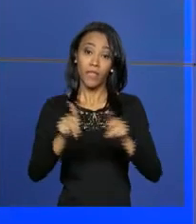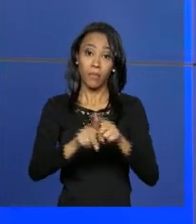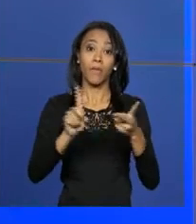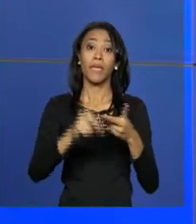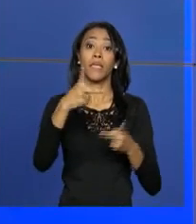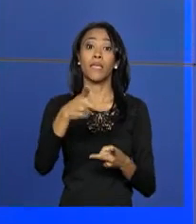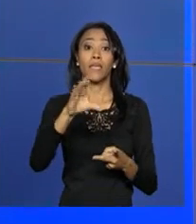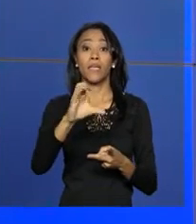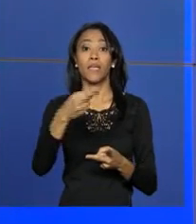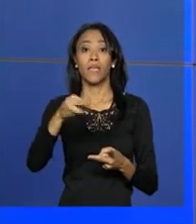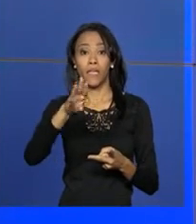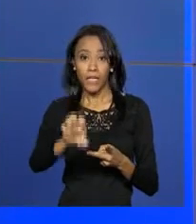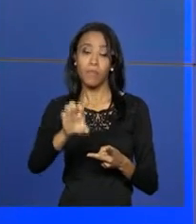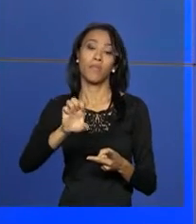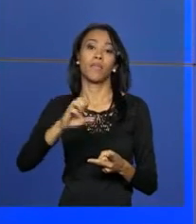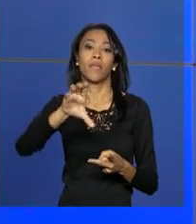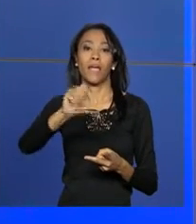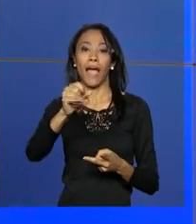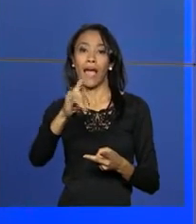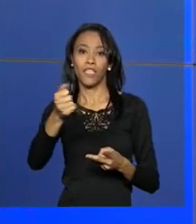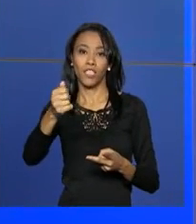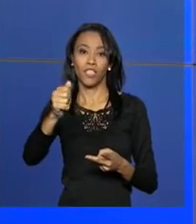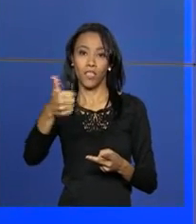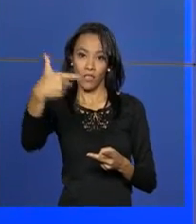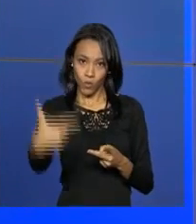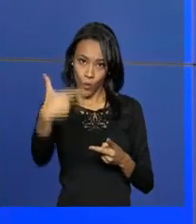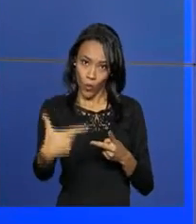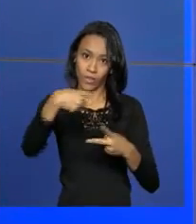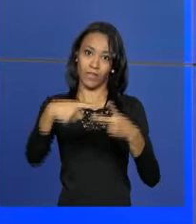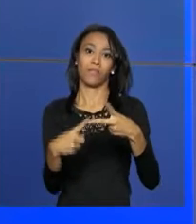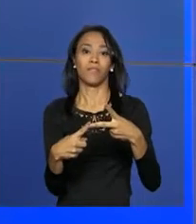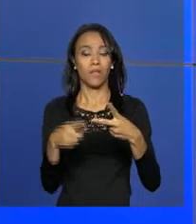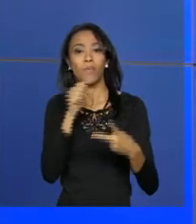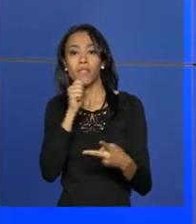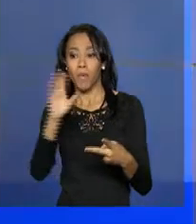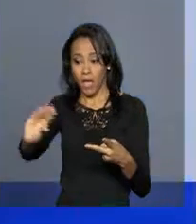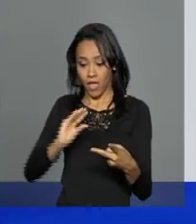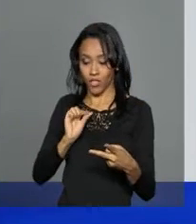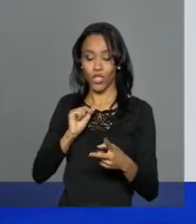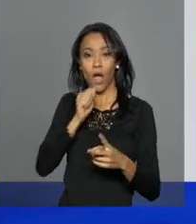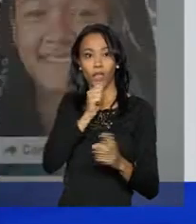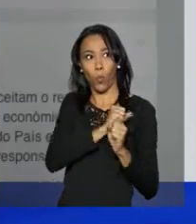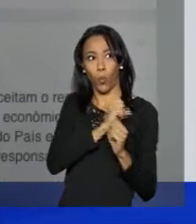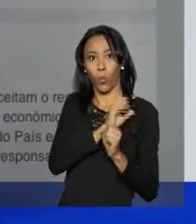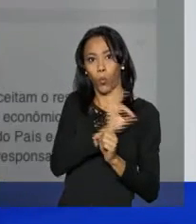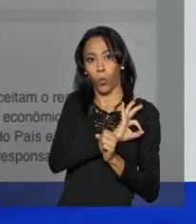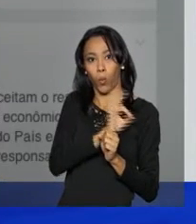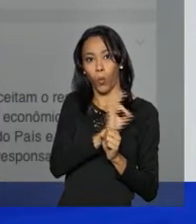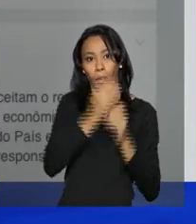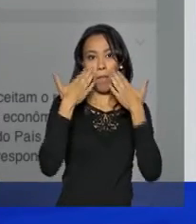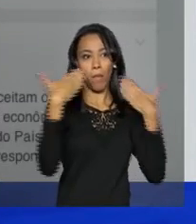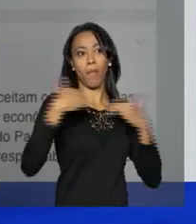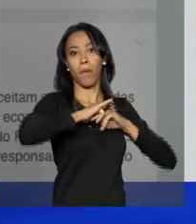2, que torna crime a prática de doações sem registro na prestação de contas. O site Em Defesa da Democracia,